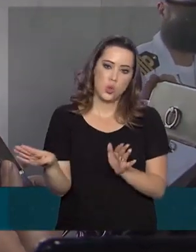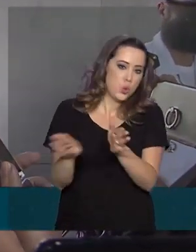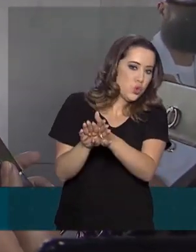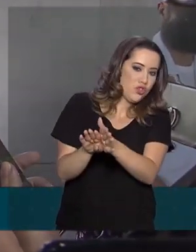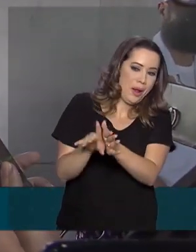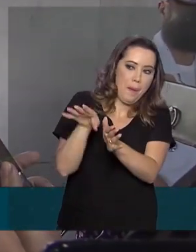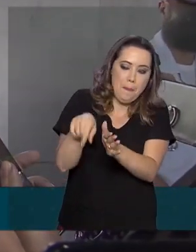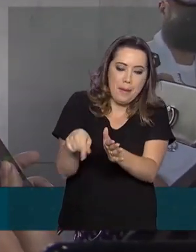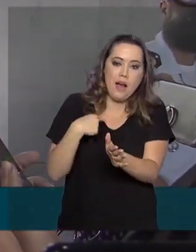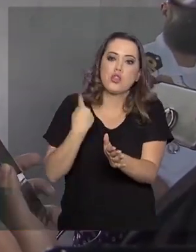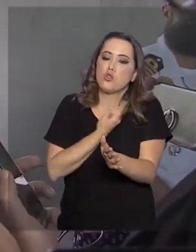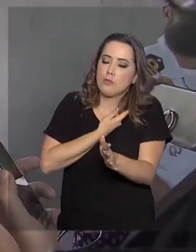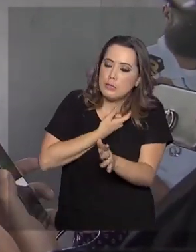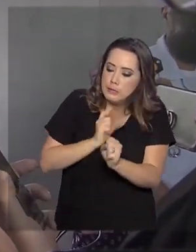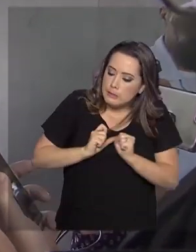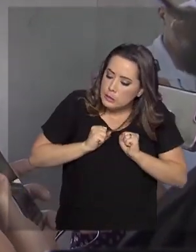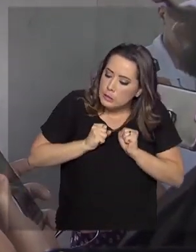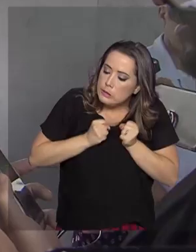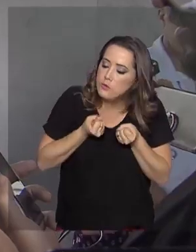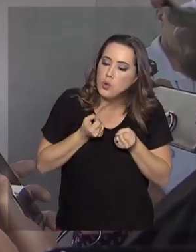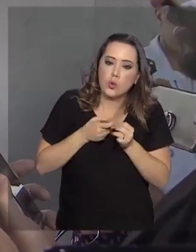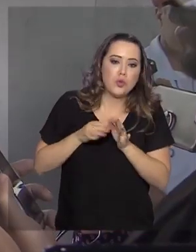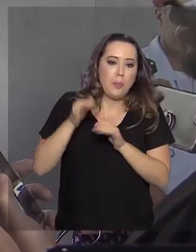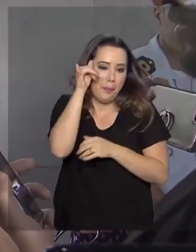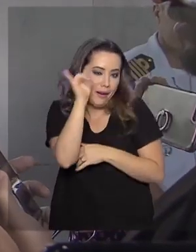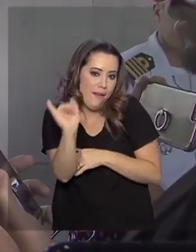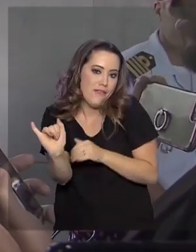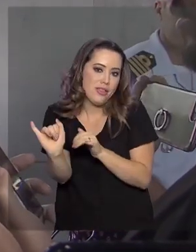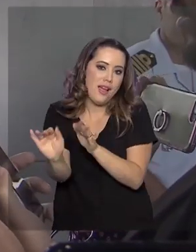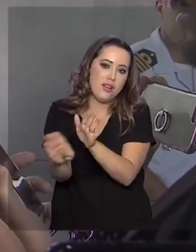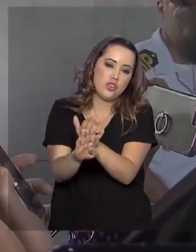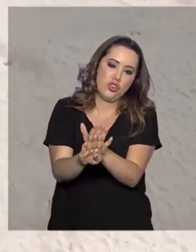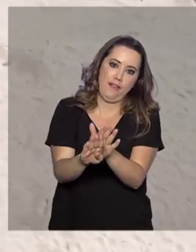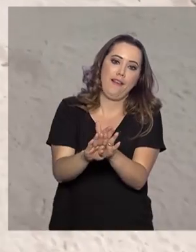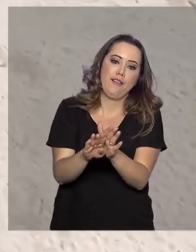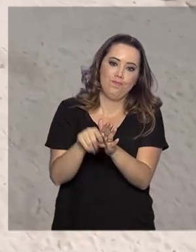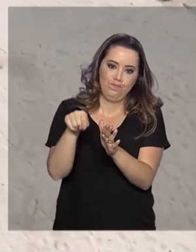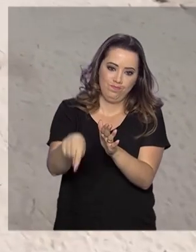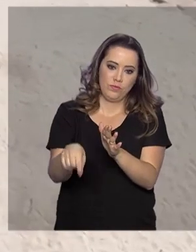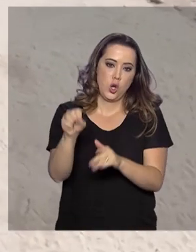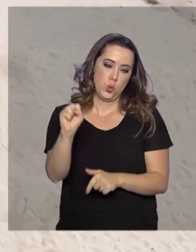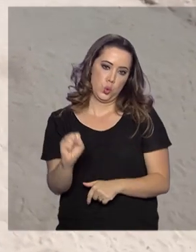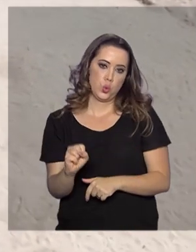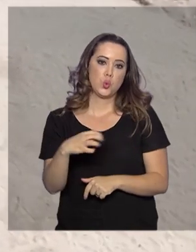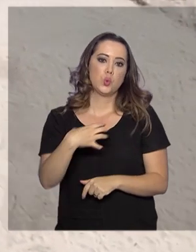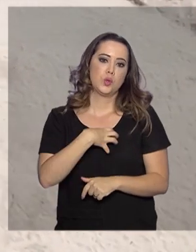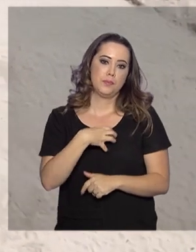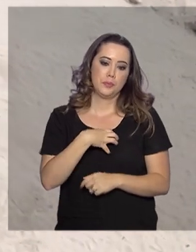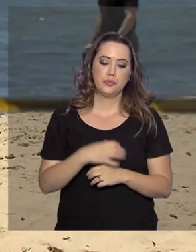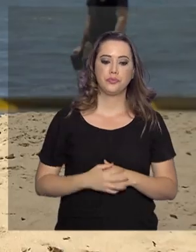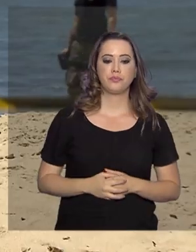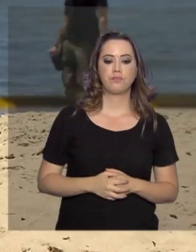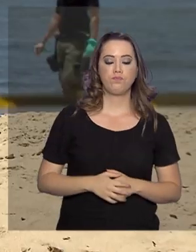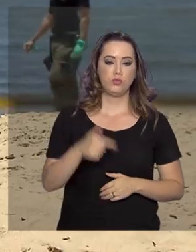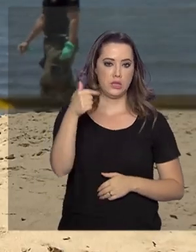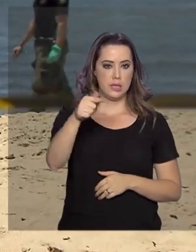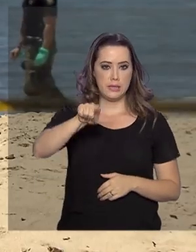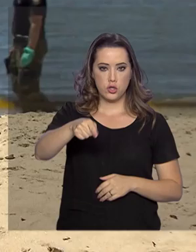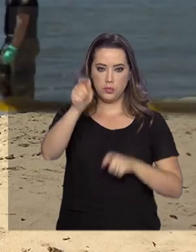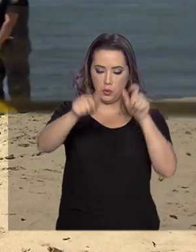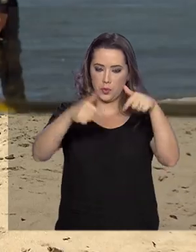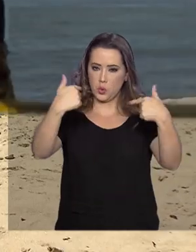afiançar é nós fazemos o máximo possível para não chegar Abrolhos. Isso eu posso assegurar. Cerca de 7 mil militares estão à